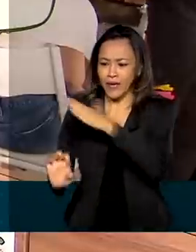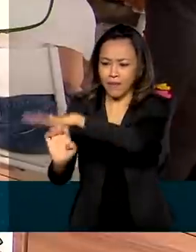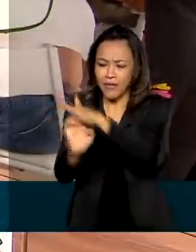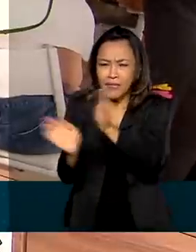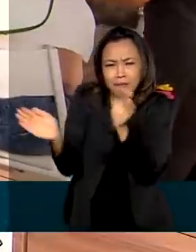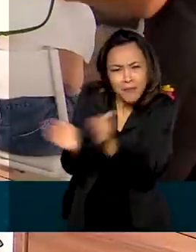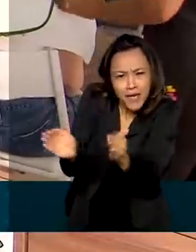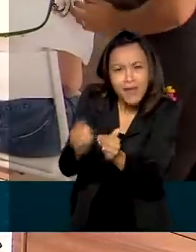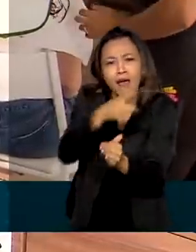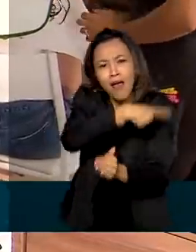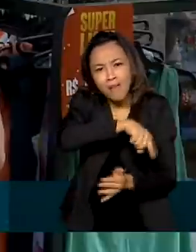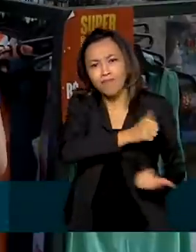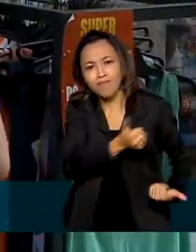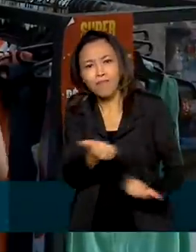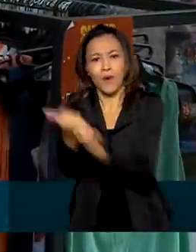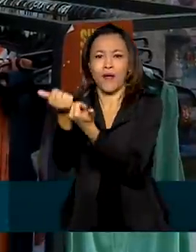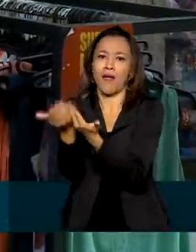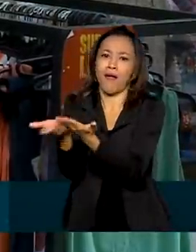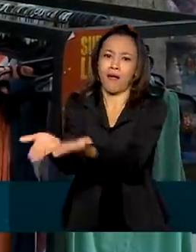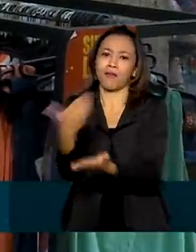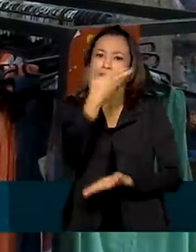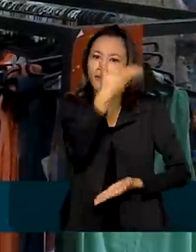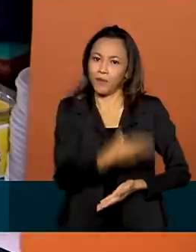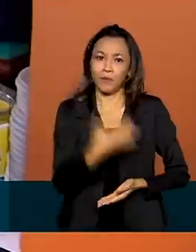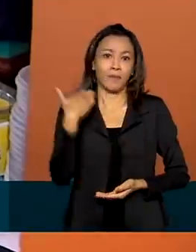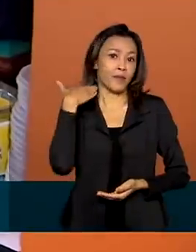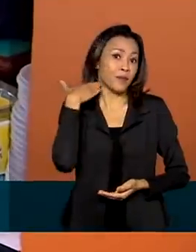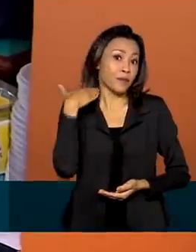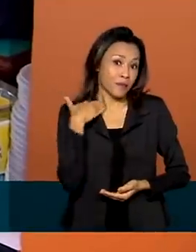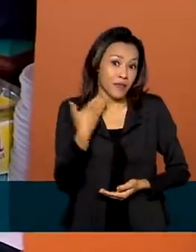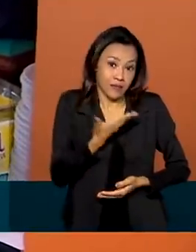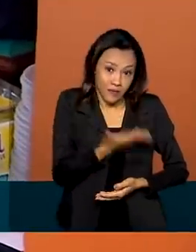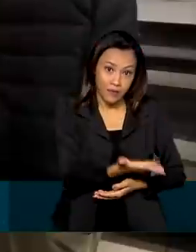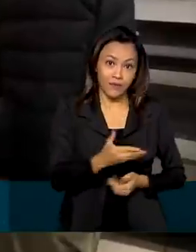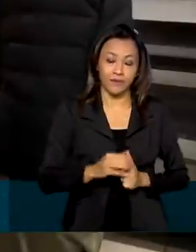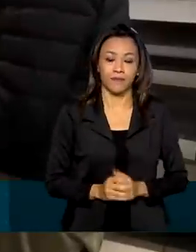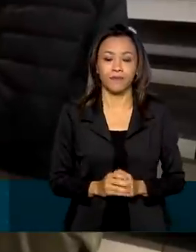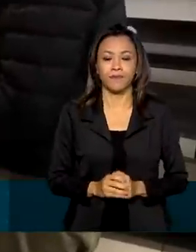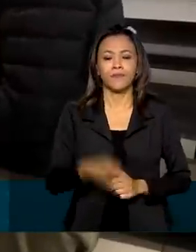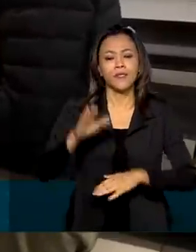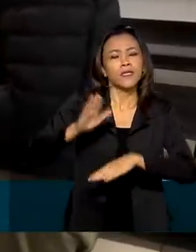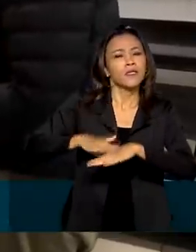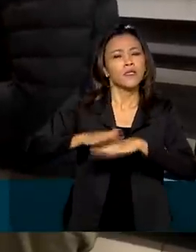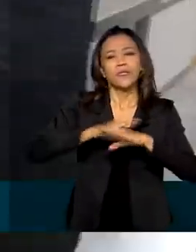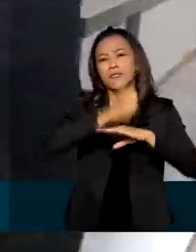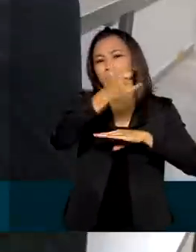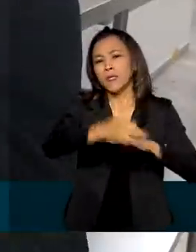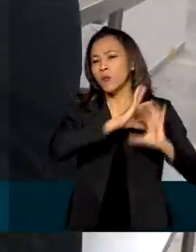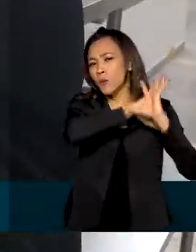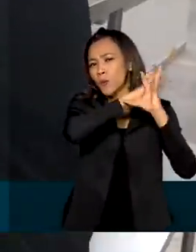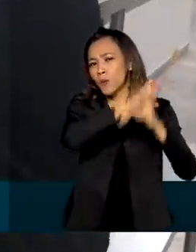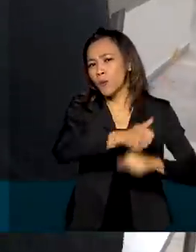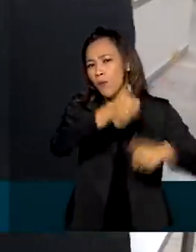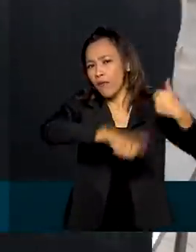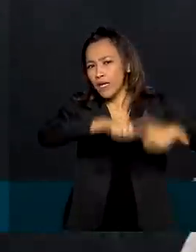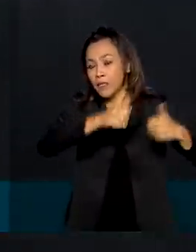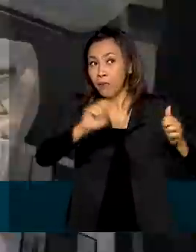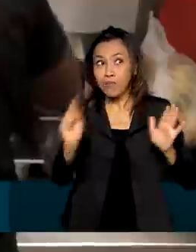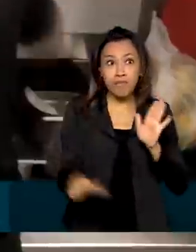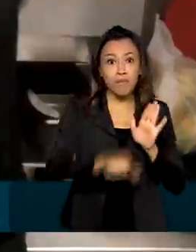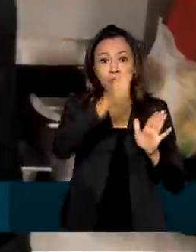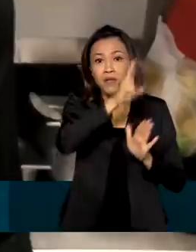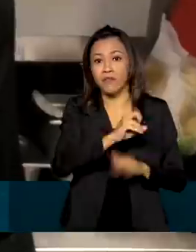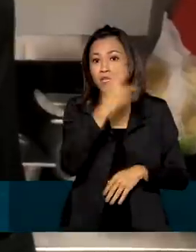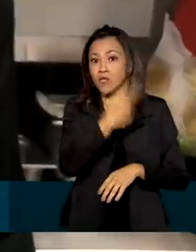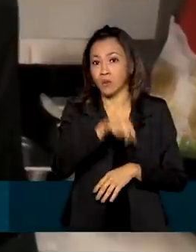foram apoiadas pelo Banco Nacional do Desenvolvimento Econômico. Segundo o Balanço, pela primeira vez em sua história,